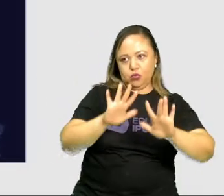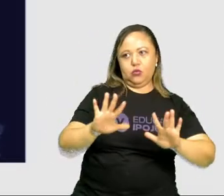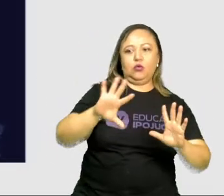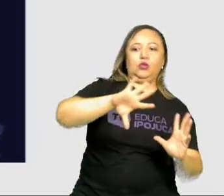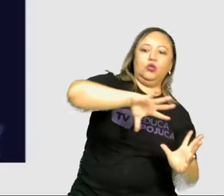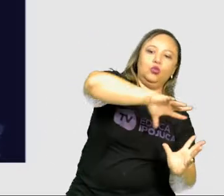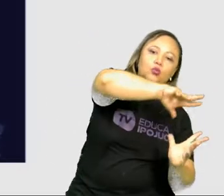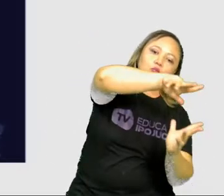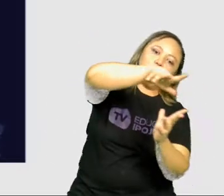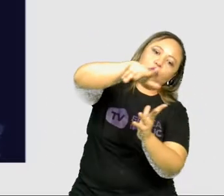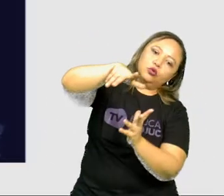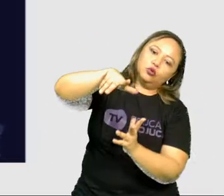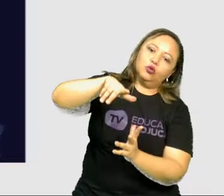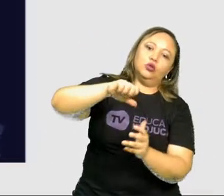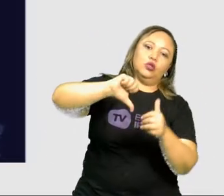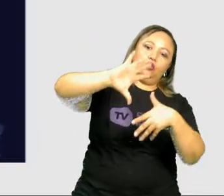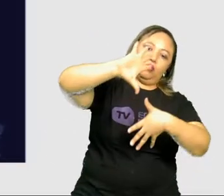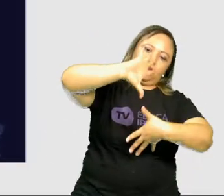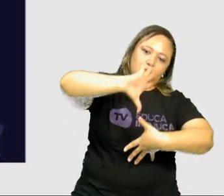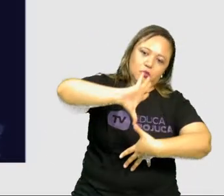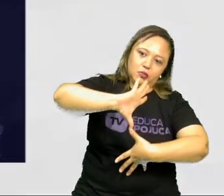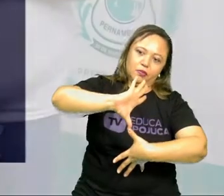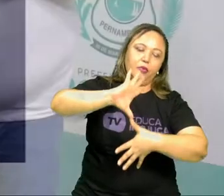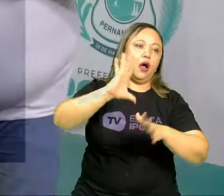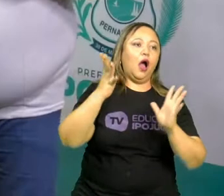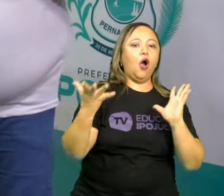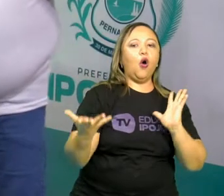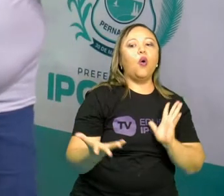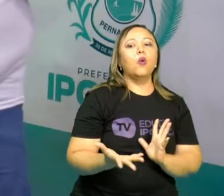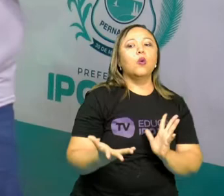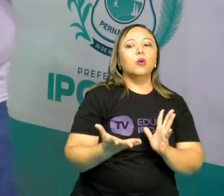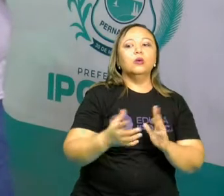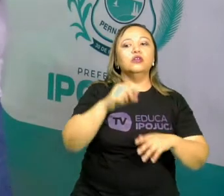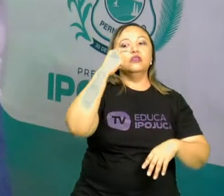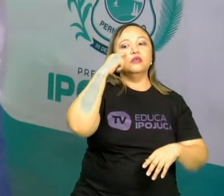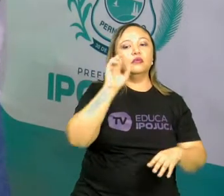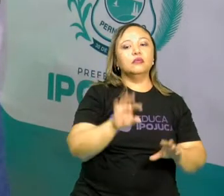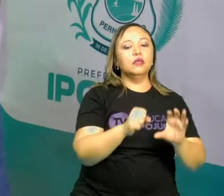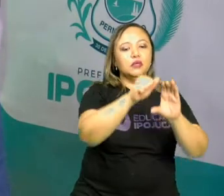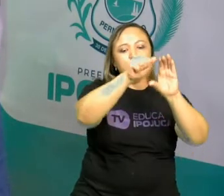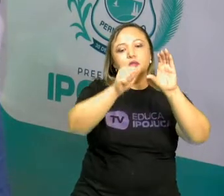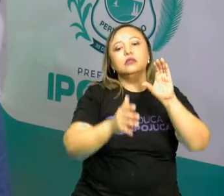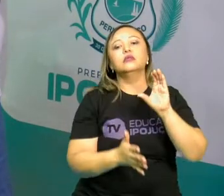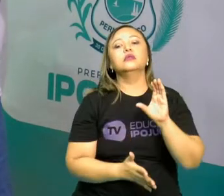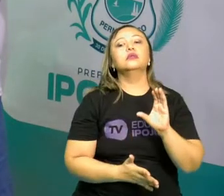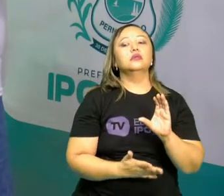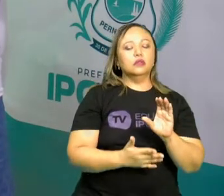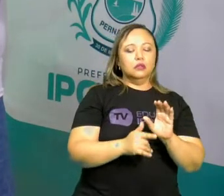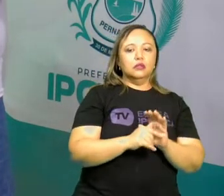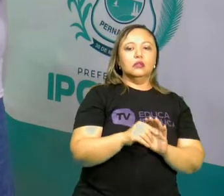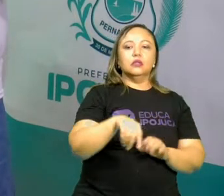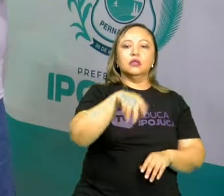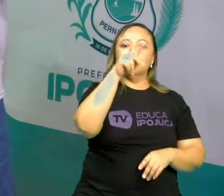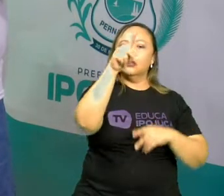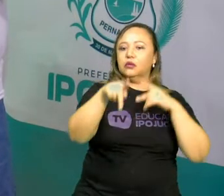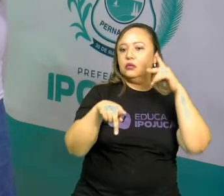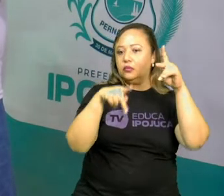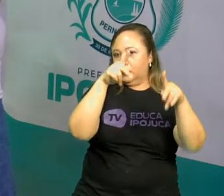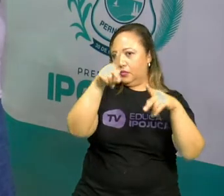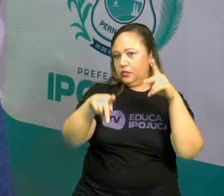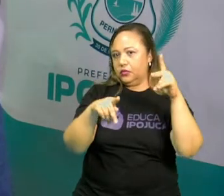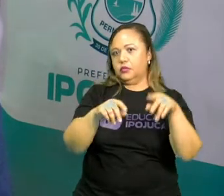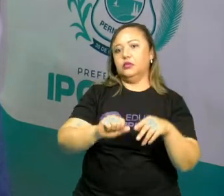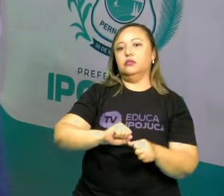no mapa mundo. A gente agora vai ver algumas características dessa distribuição populacional.